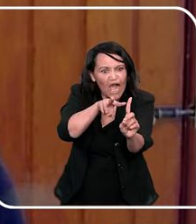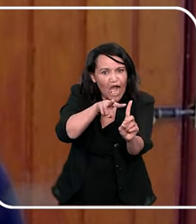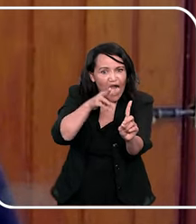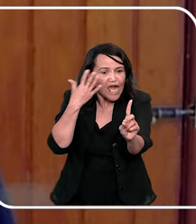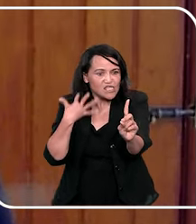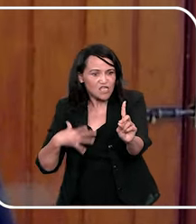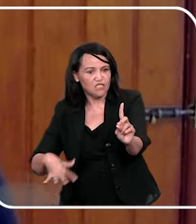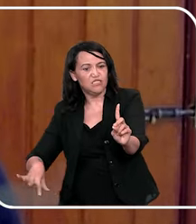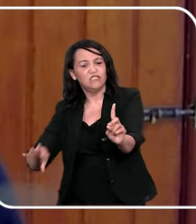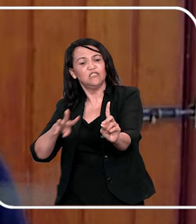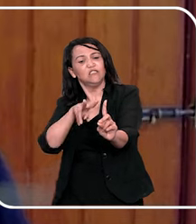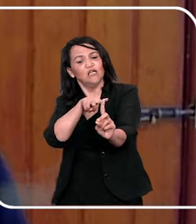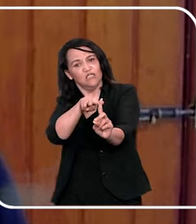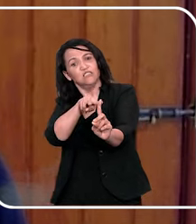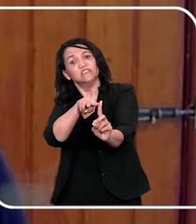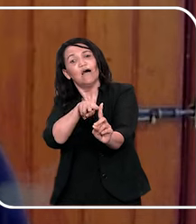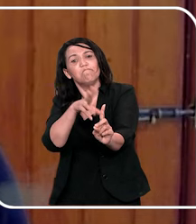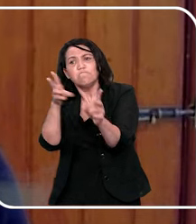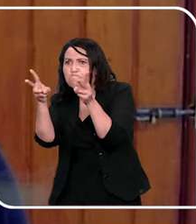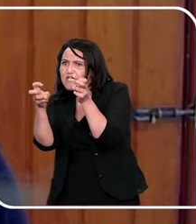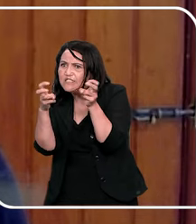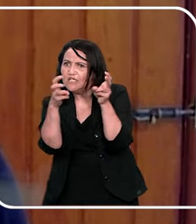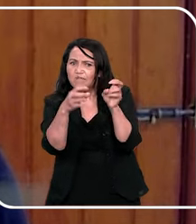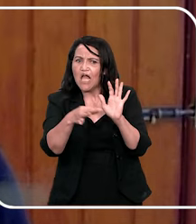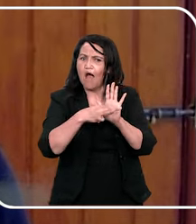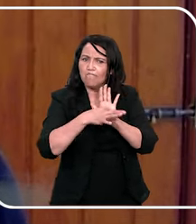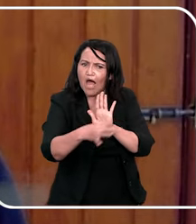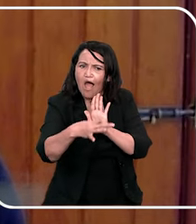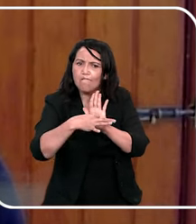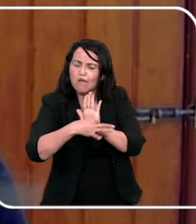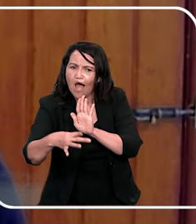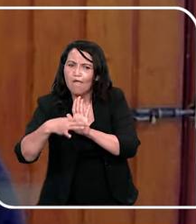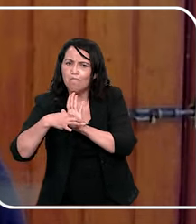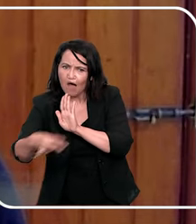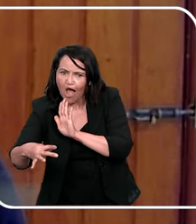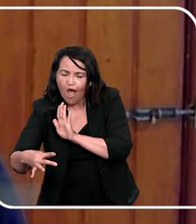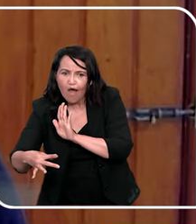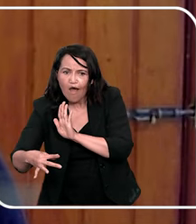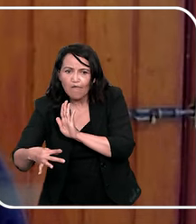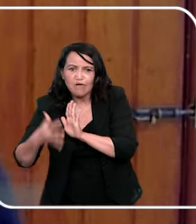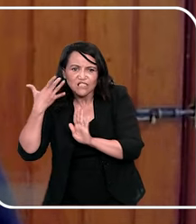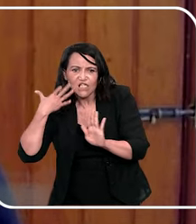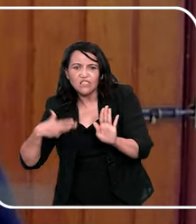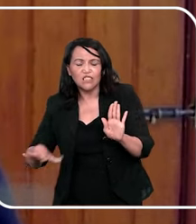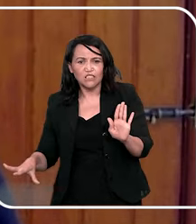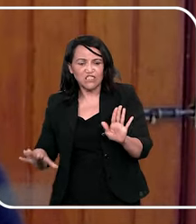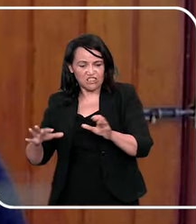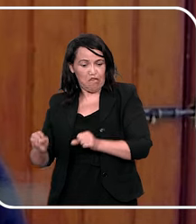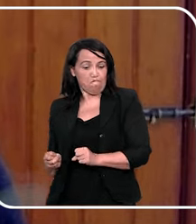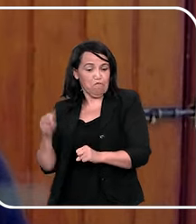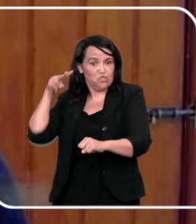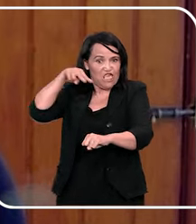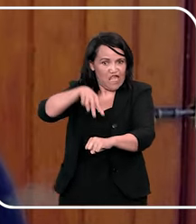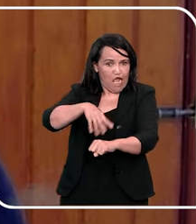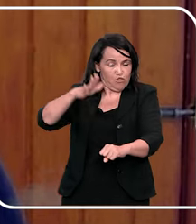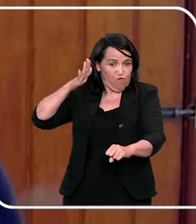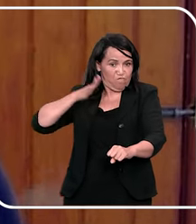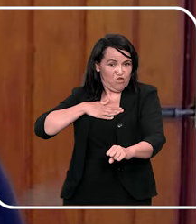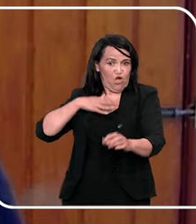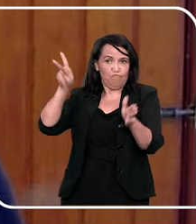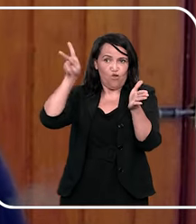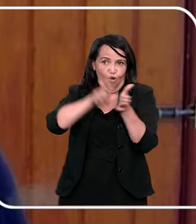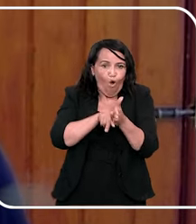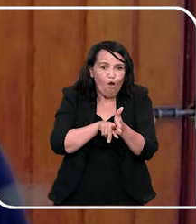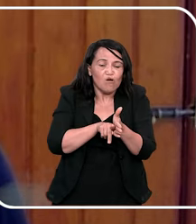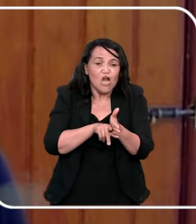crianças e para as situações com outros olhos, porque mais do que as dicas que eu estou dando para vocês darem para as crianças de se apoderar do